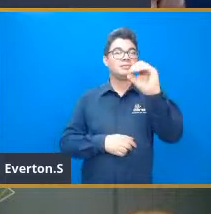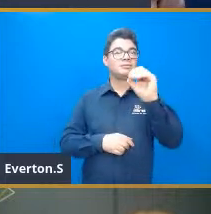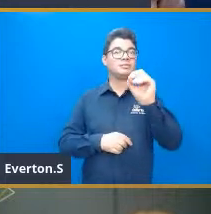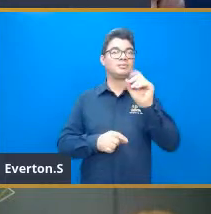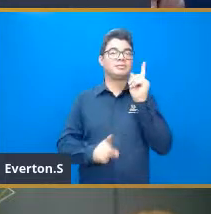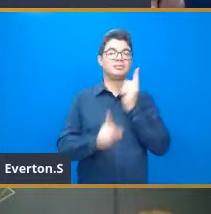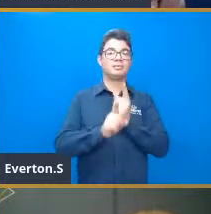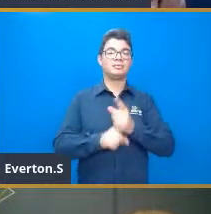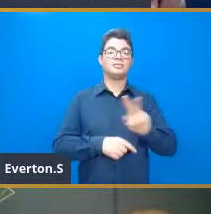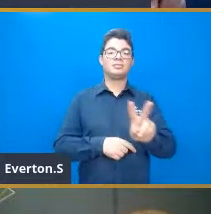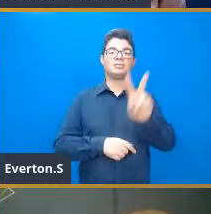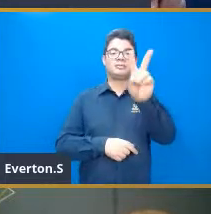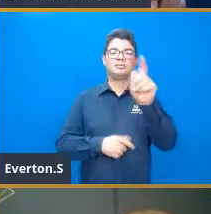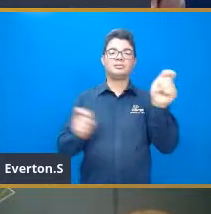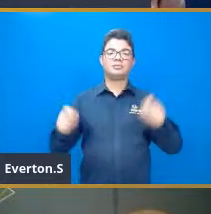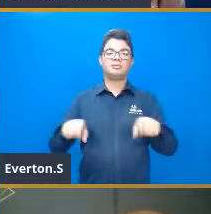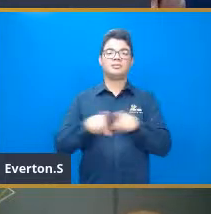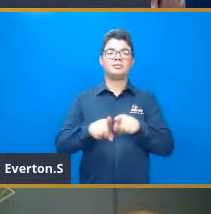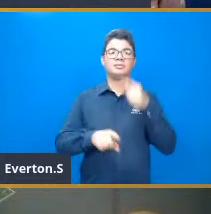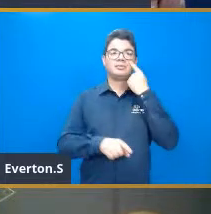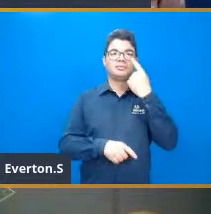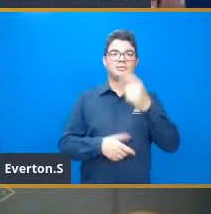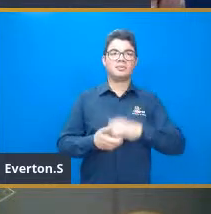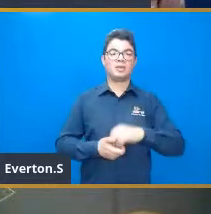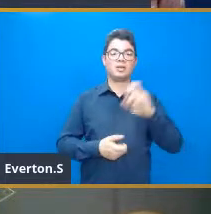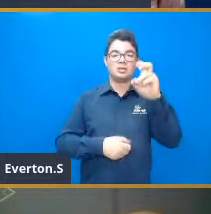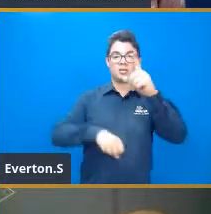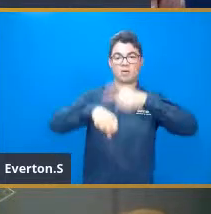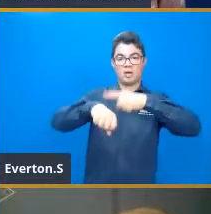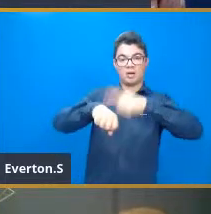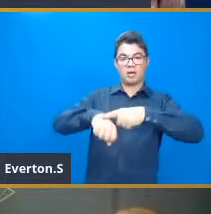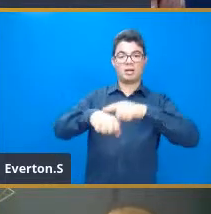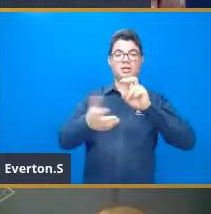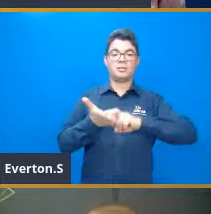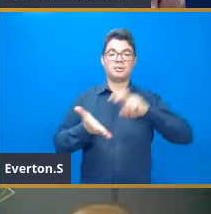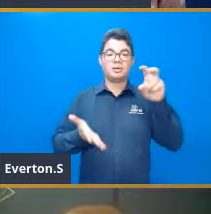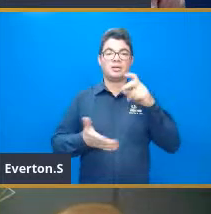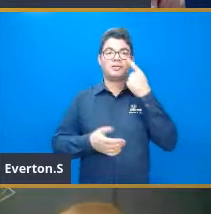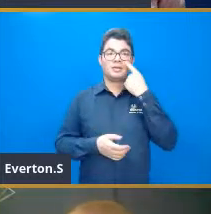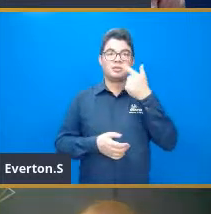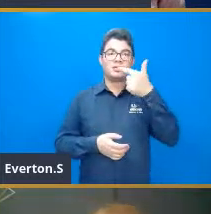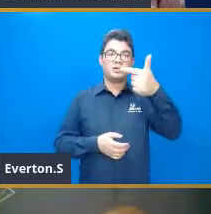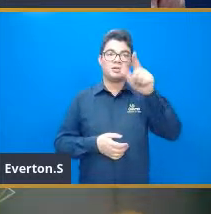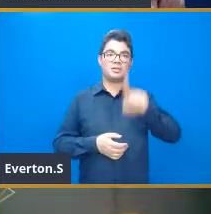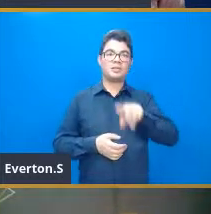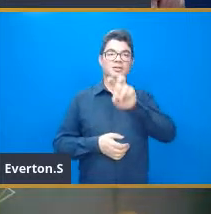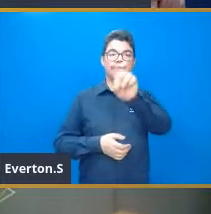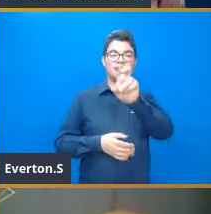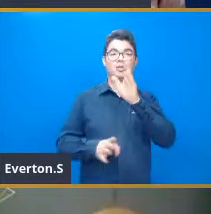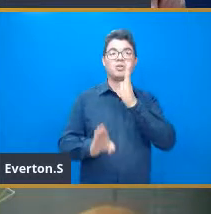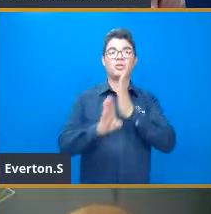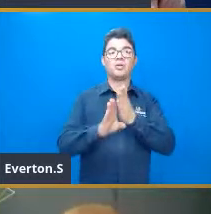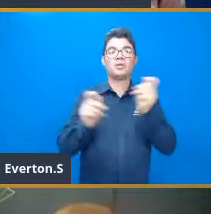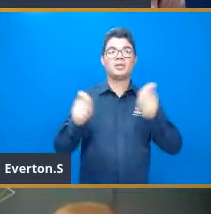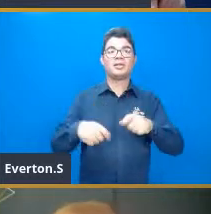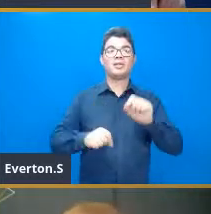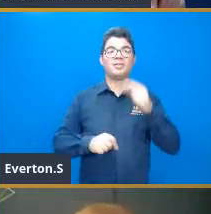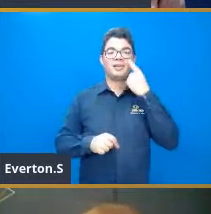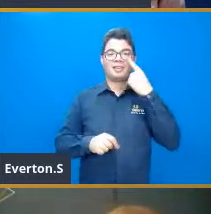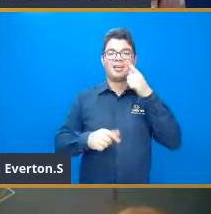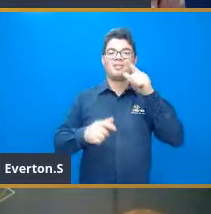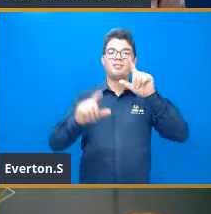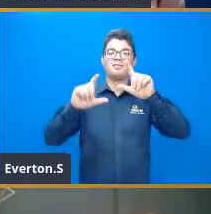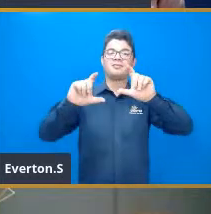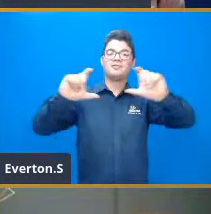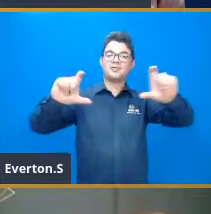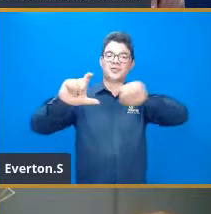o H aqui corresponde a 5, ou seja, 5 horas da manhã, e a temperatura mínima, 2,5 que era baseada ali naquela função, então uma aplicação